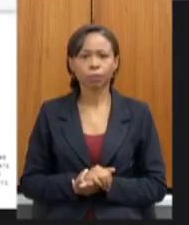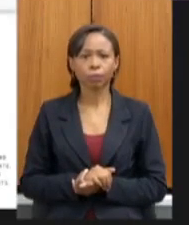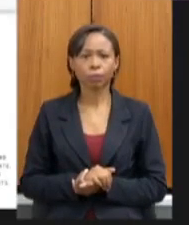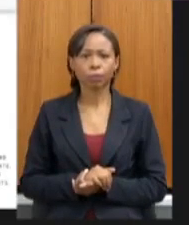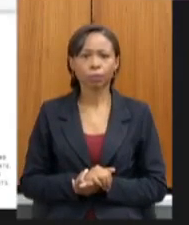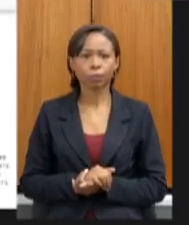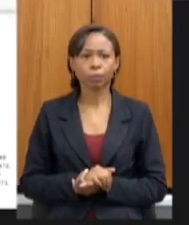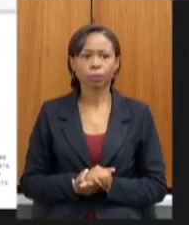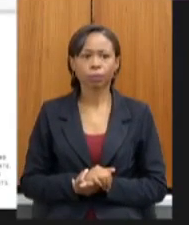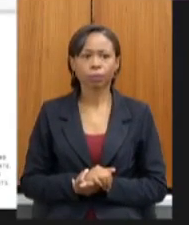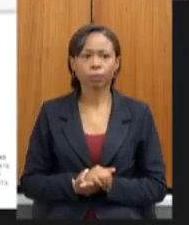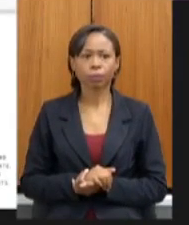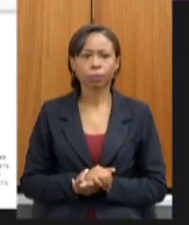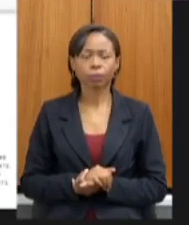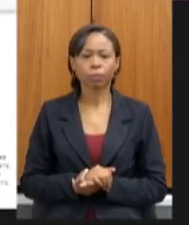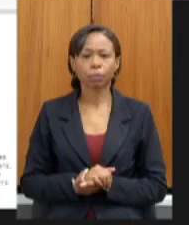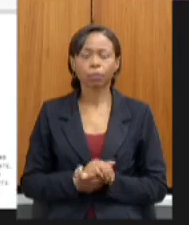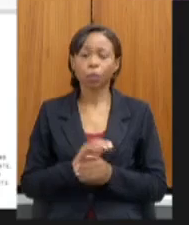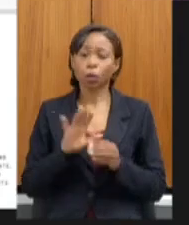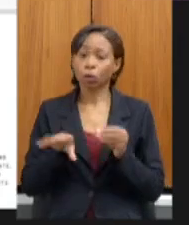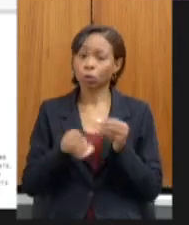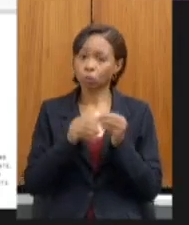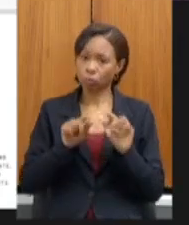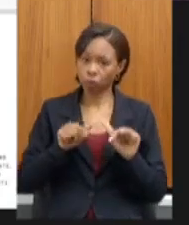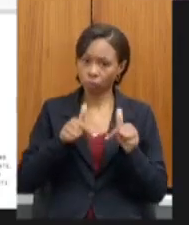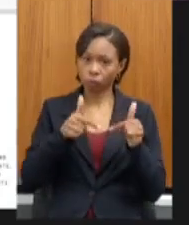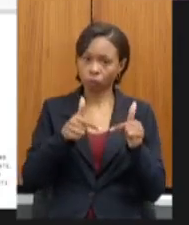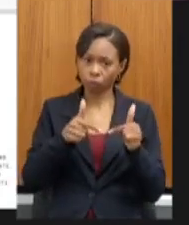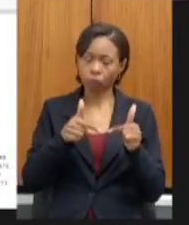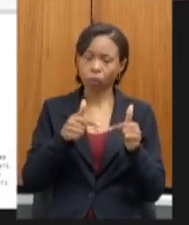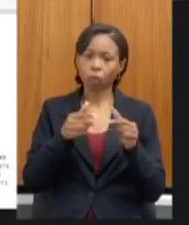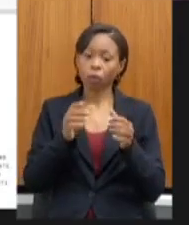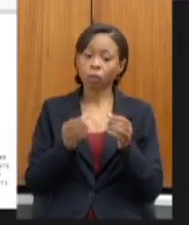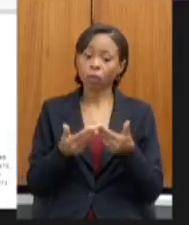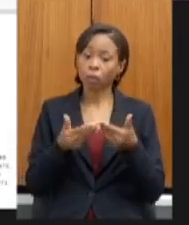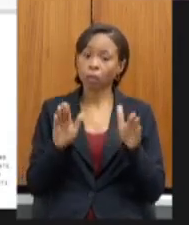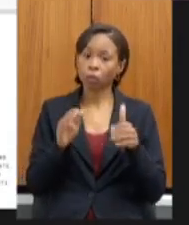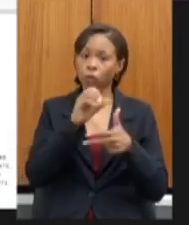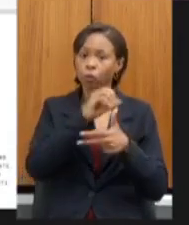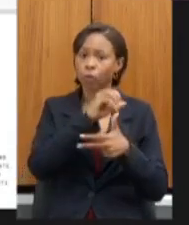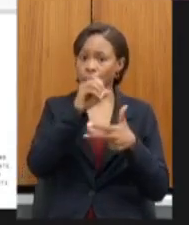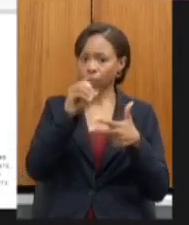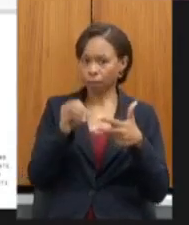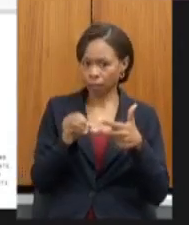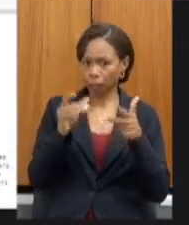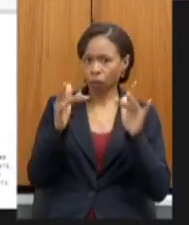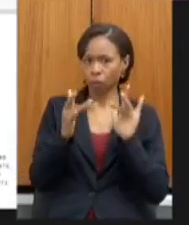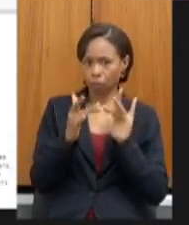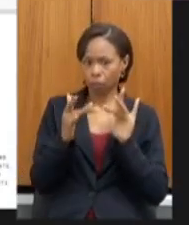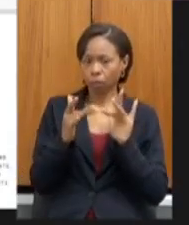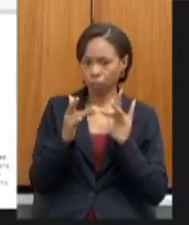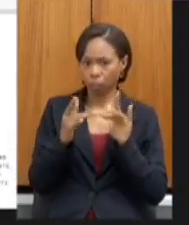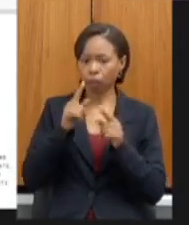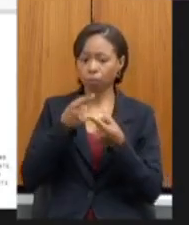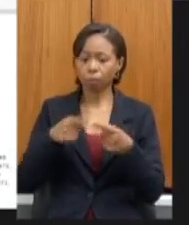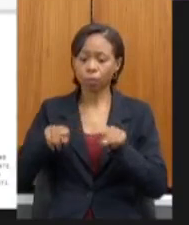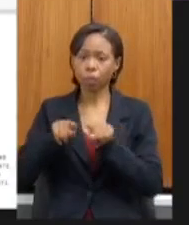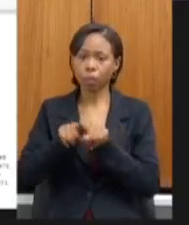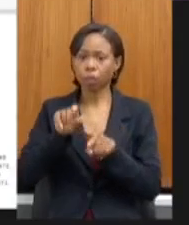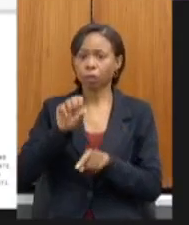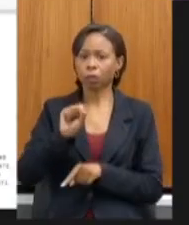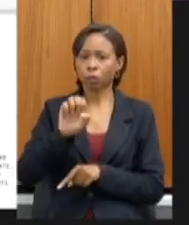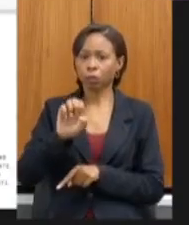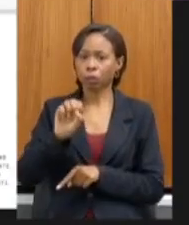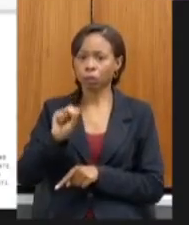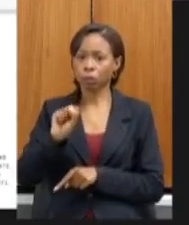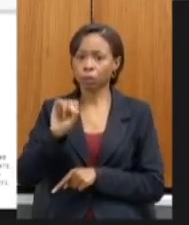como ações complementares lançamos o Enem conectado em parceria com o SESI que é uma oferta de cursos preparatórios online